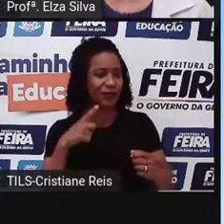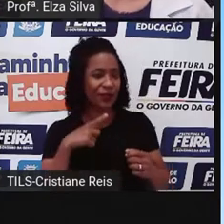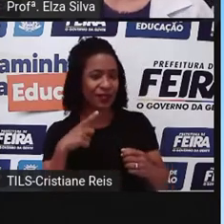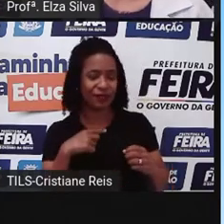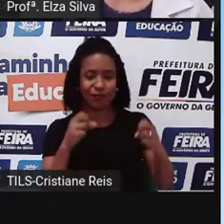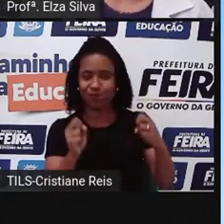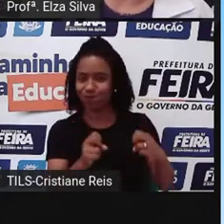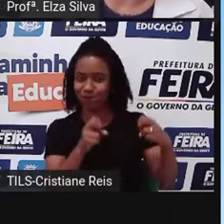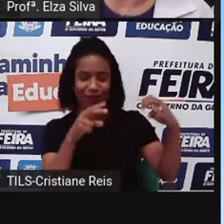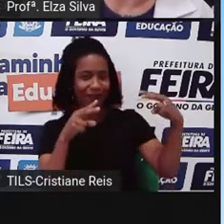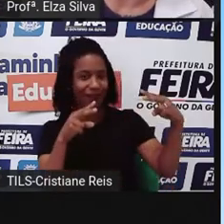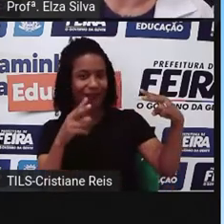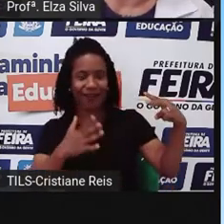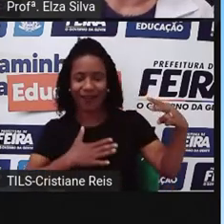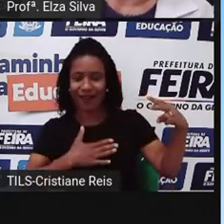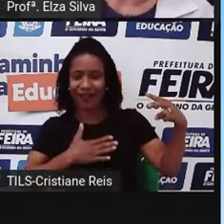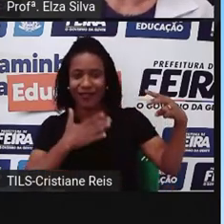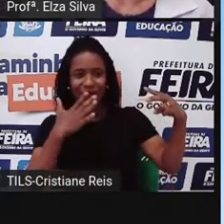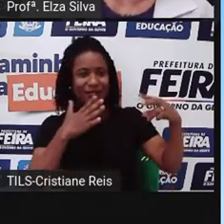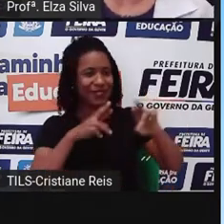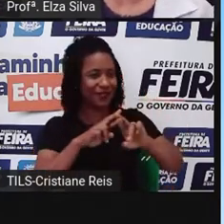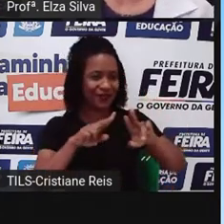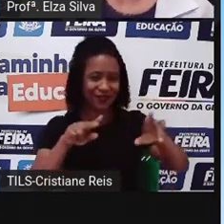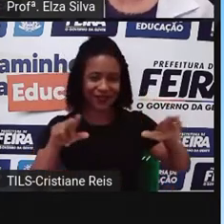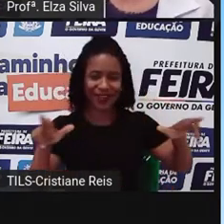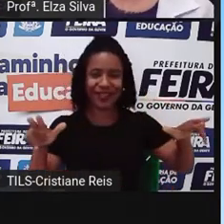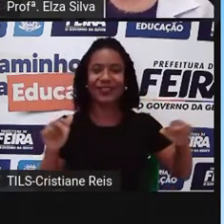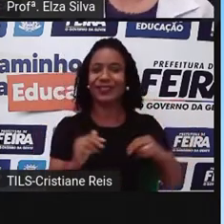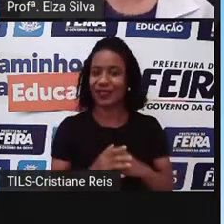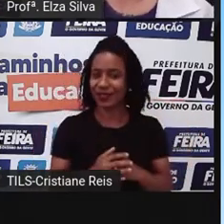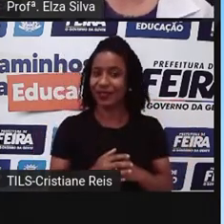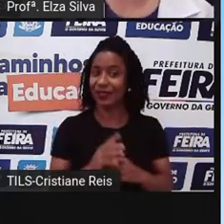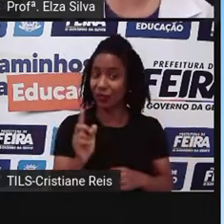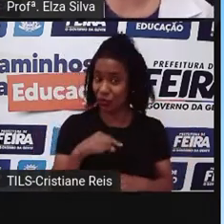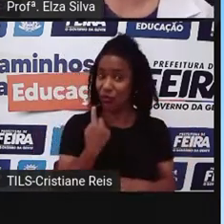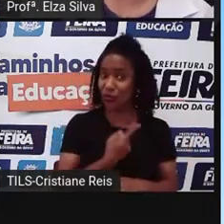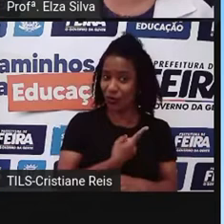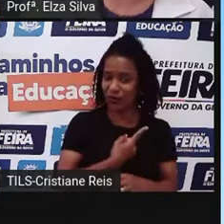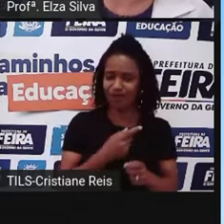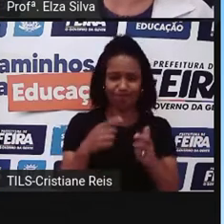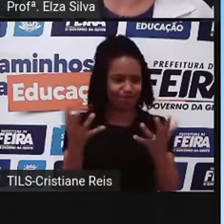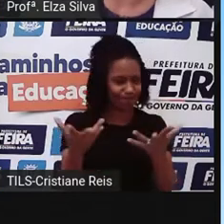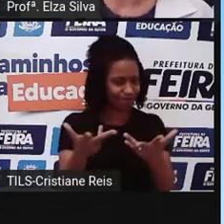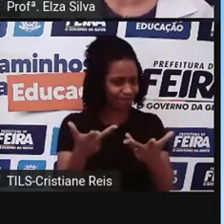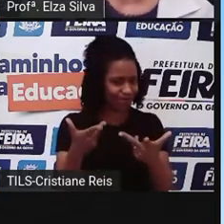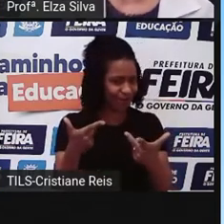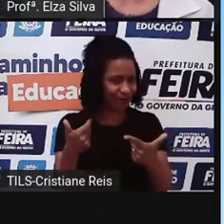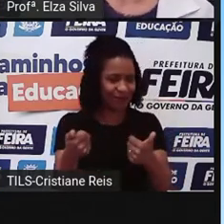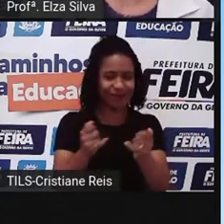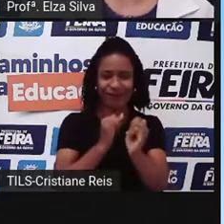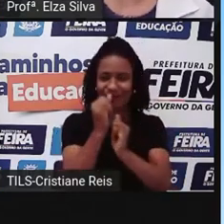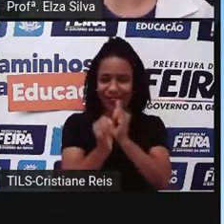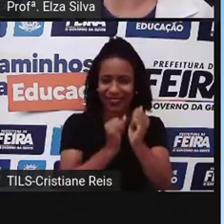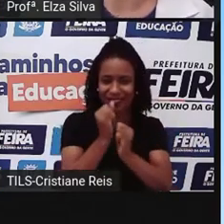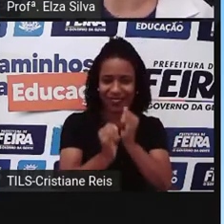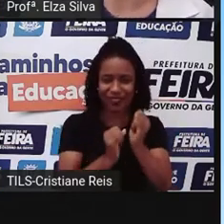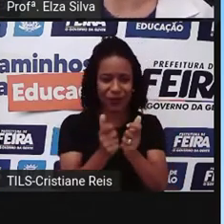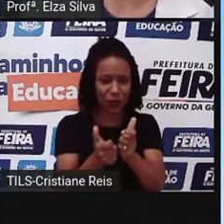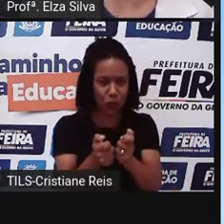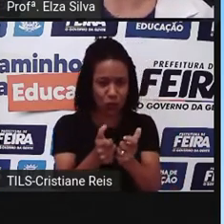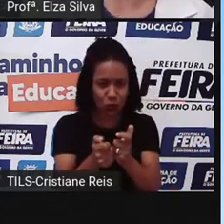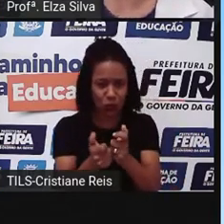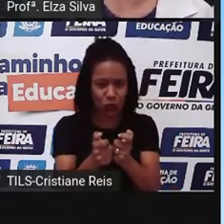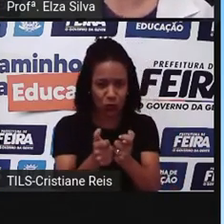de surpresas incríveis. E ele quer que nós sejamos também incríveis na internet. E nos convida.